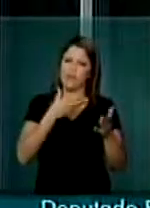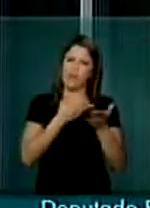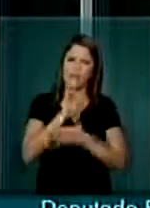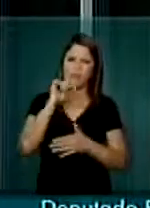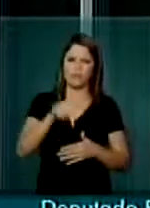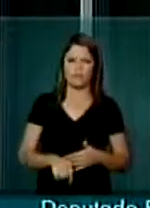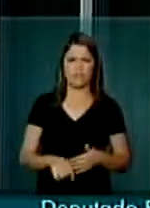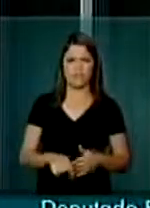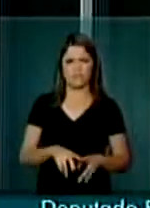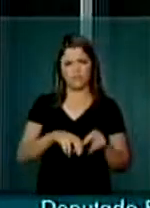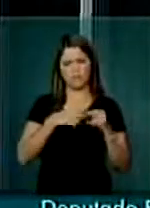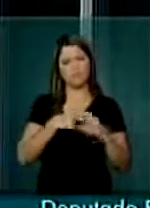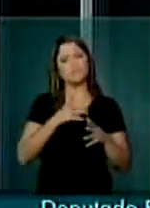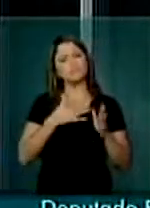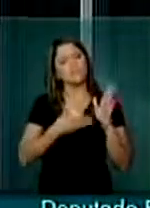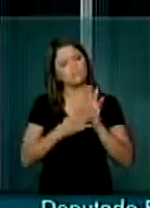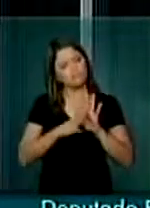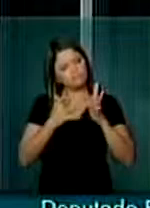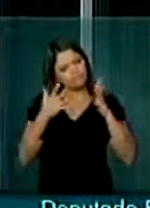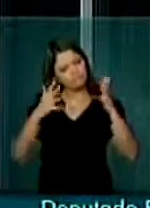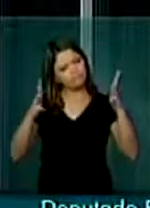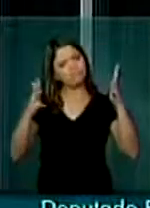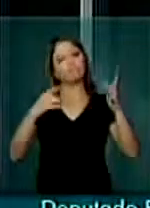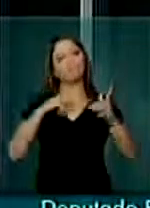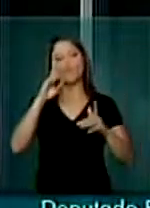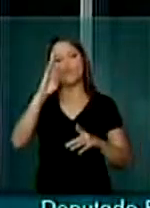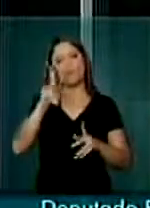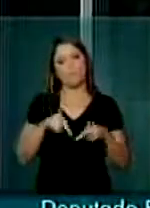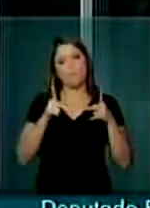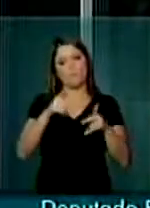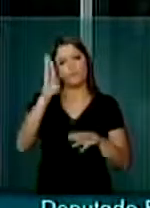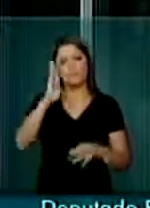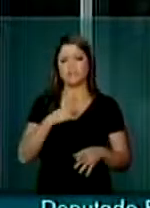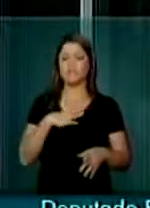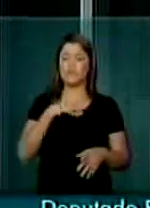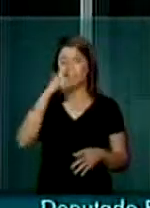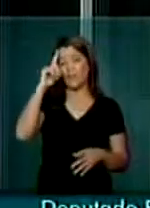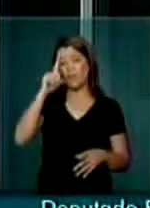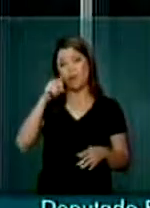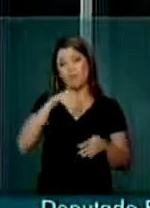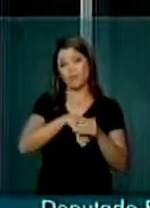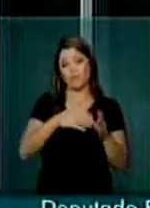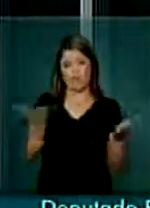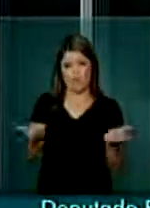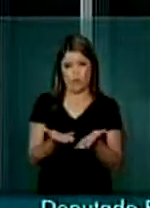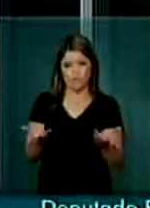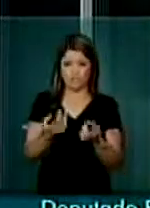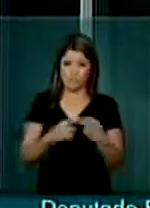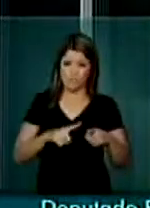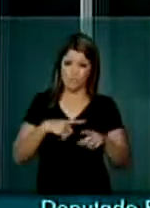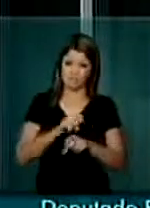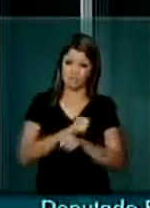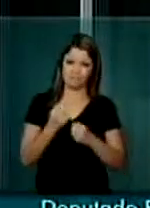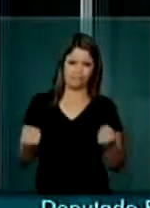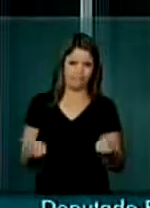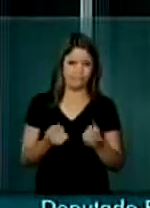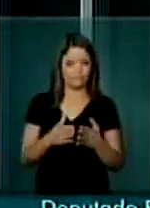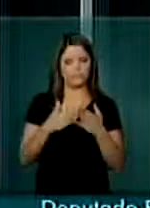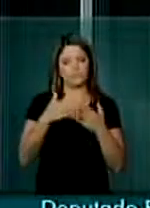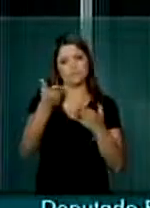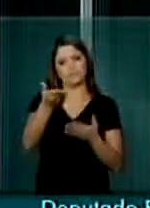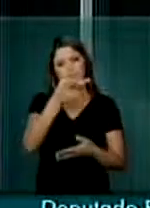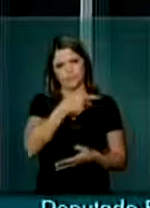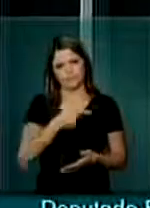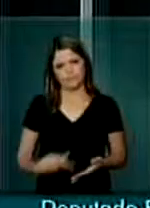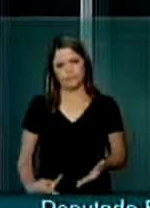casa. E seria uma homenagem ao povo brasileiro nós votarmos. O ideal seria que fosse no dia de hoje, mas não é possível. Eu solicito a vossa